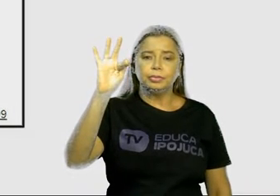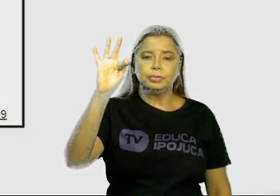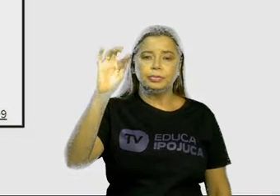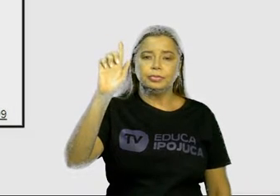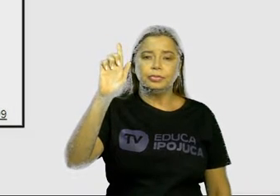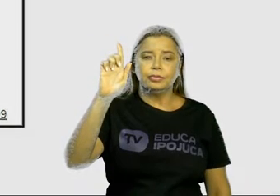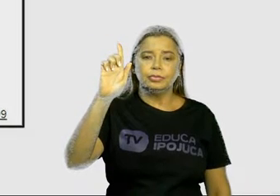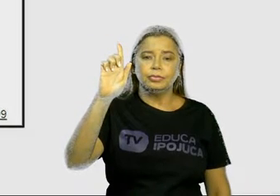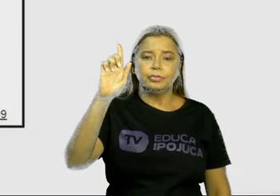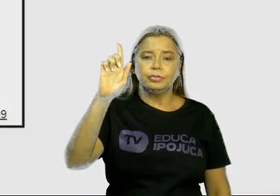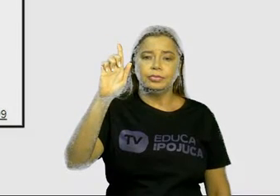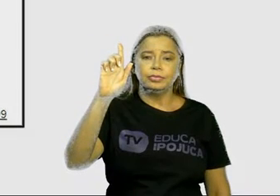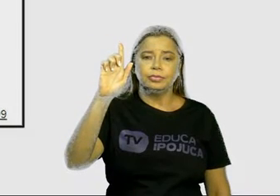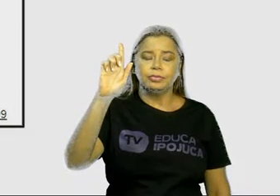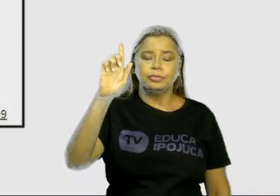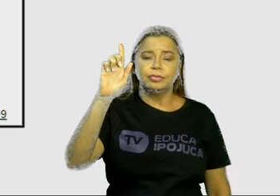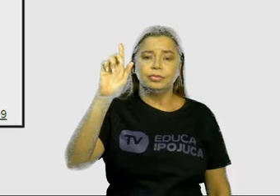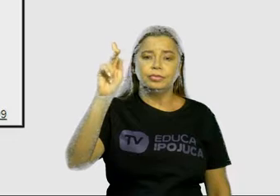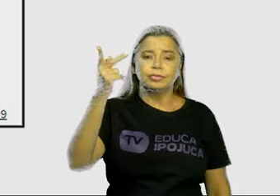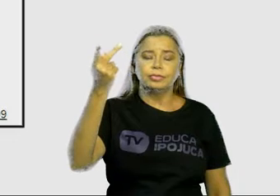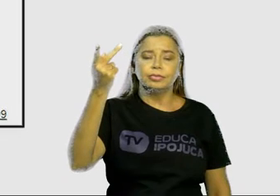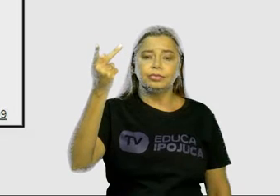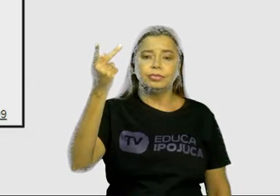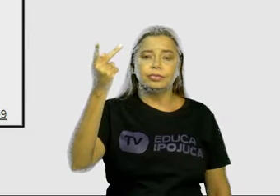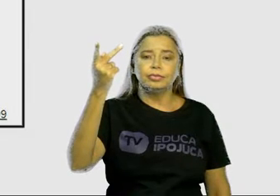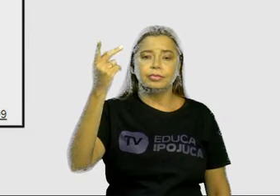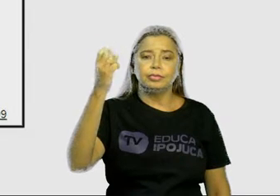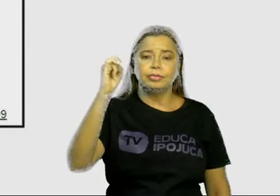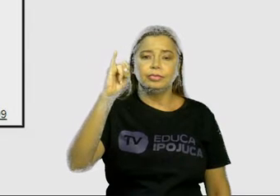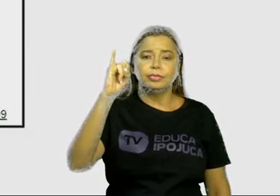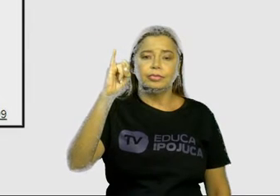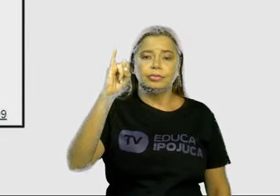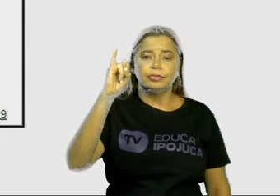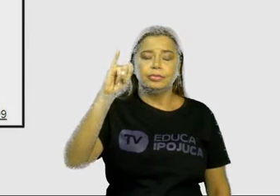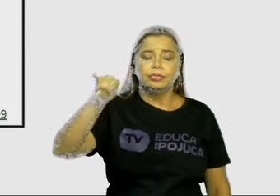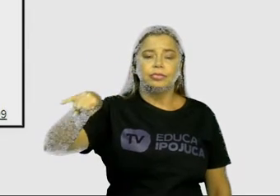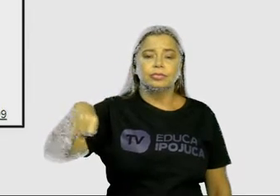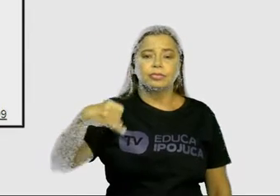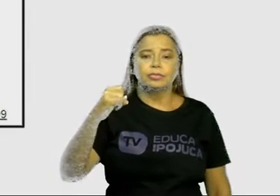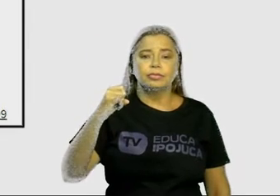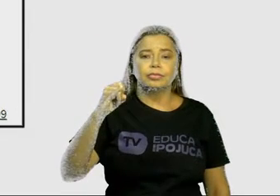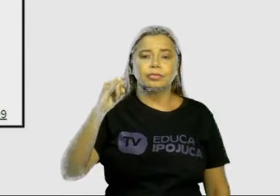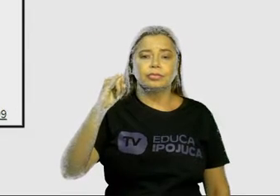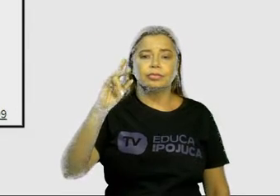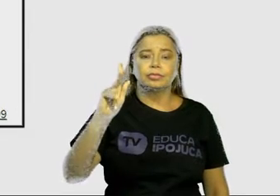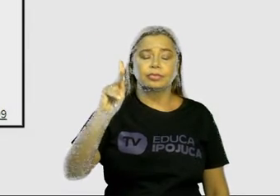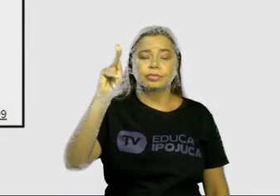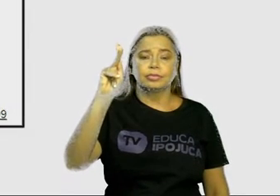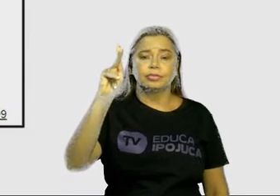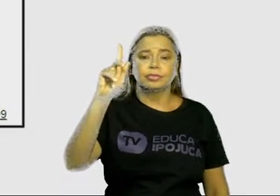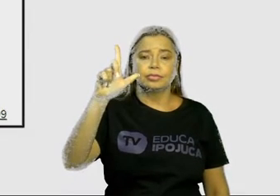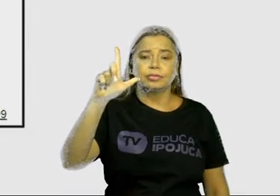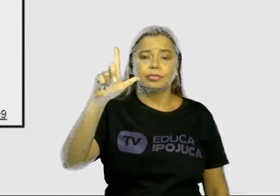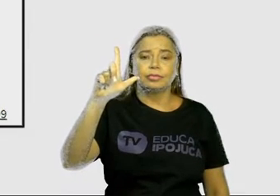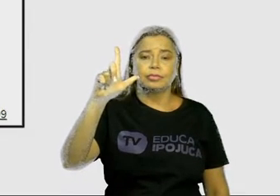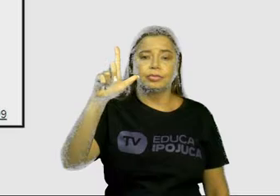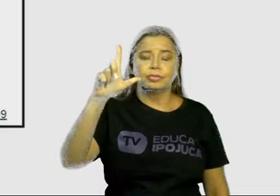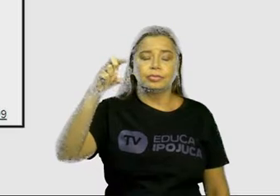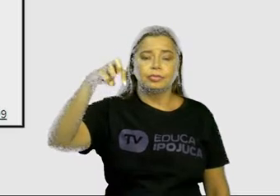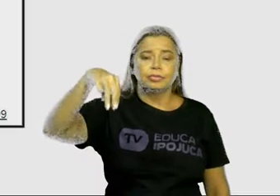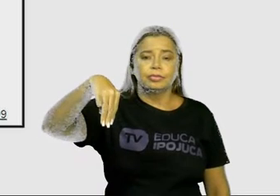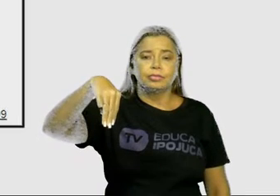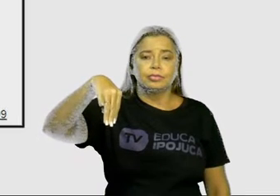F, G, H, I, J, K, L,